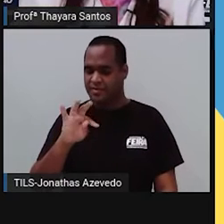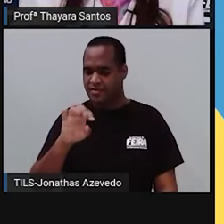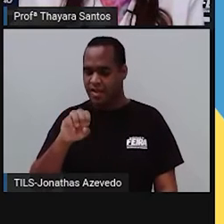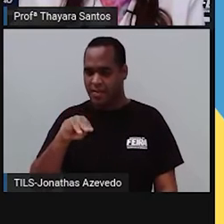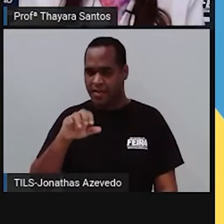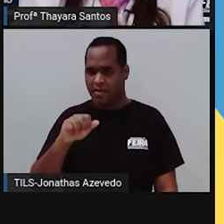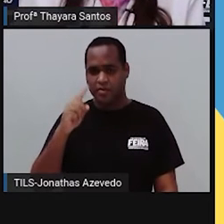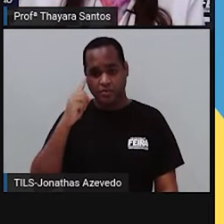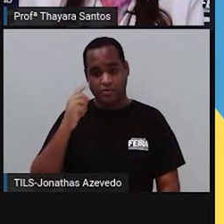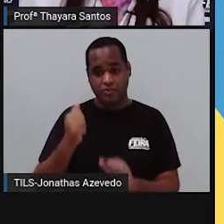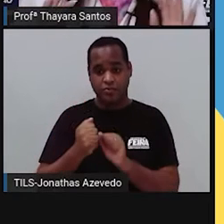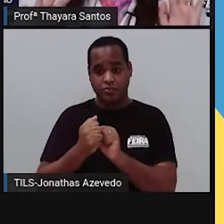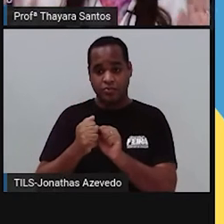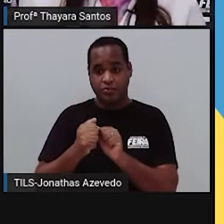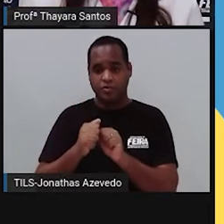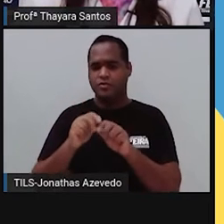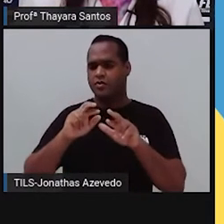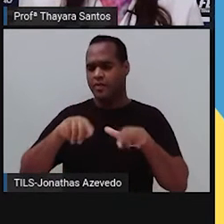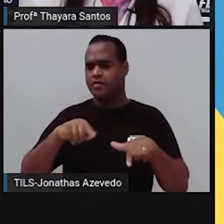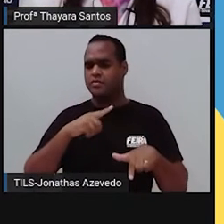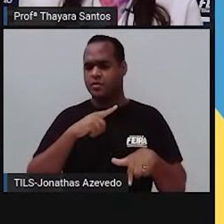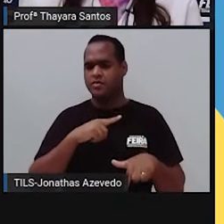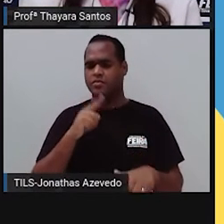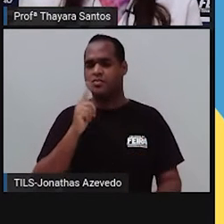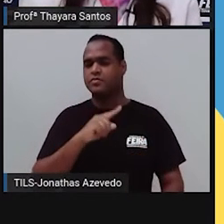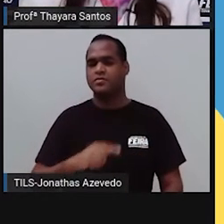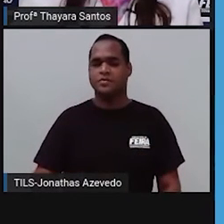sistemas juntos formam o organismo e por aí vai.